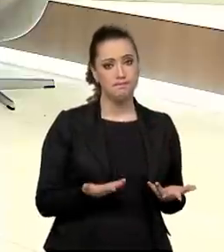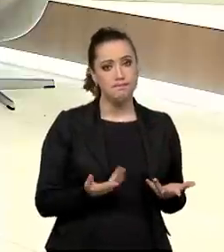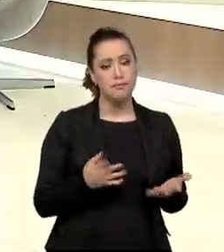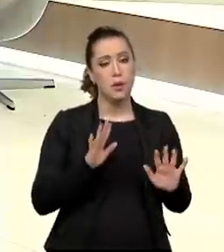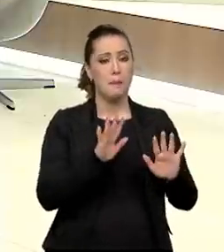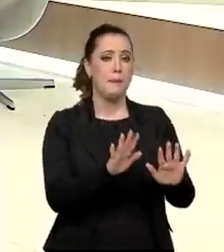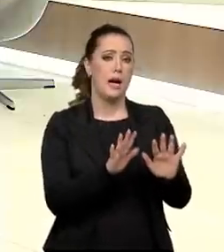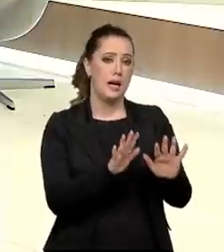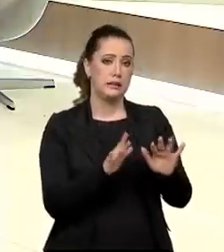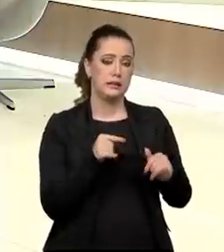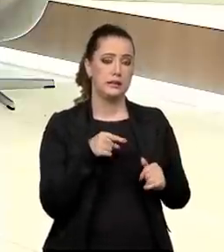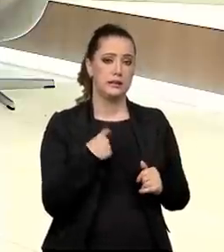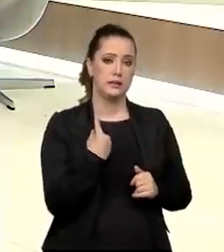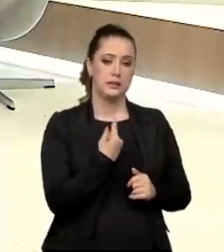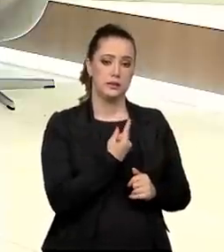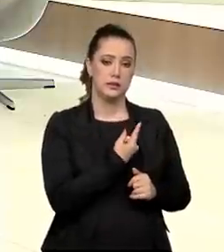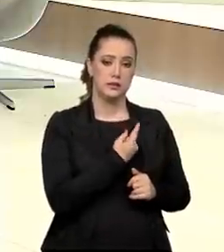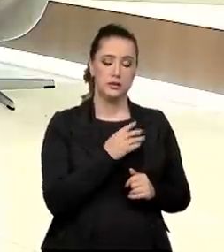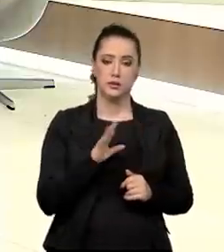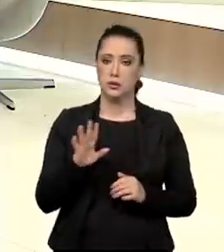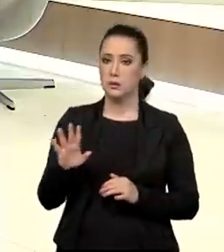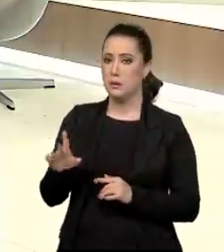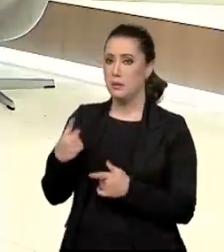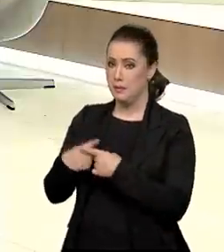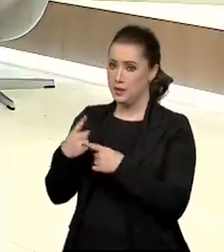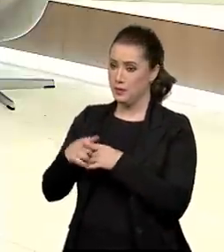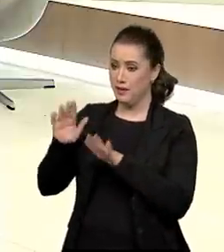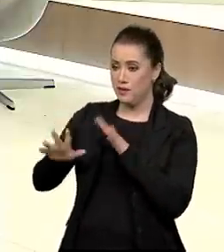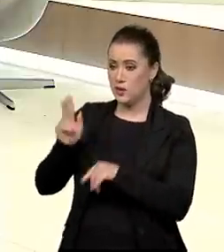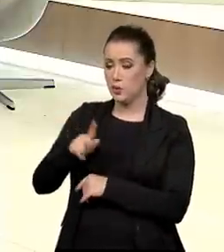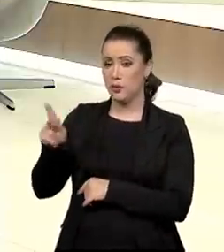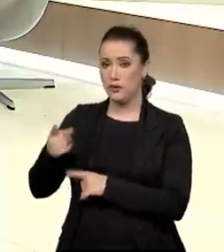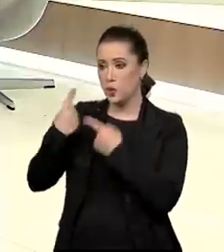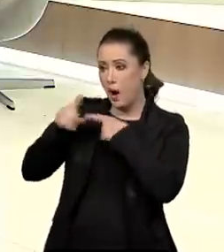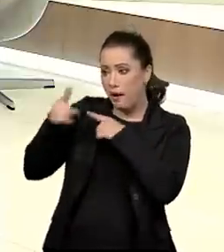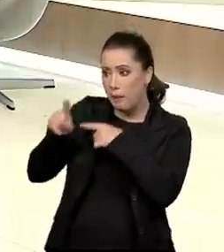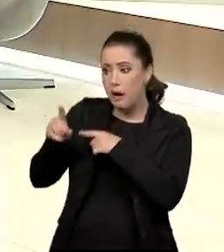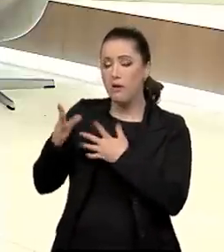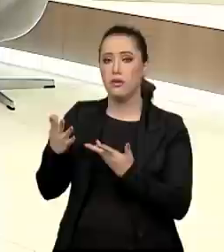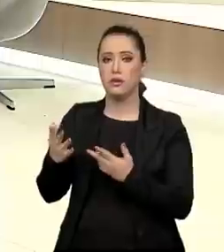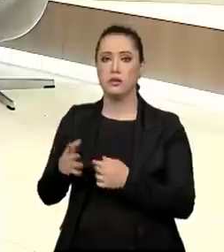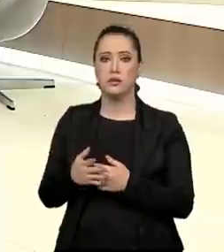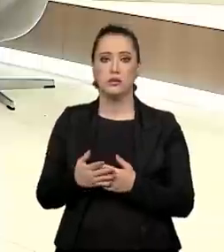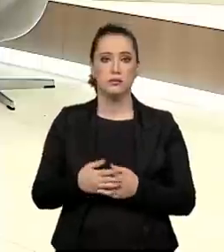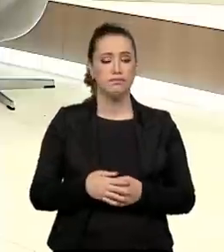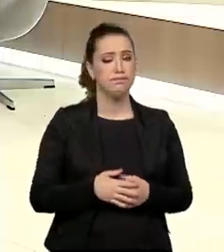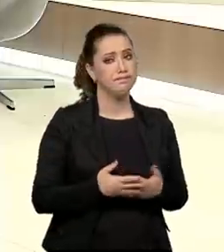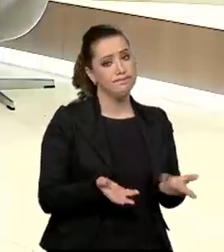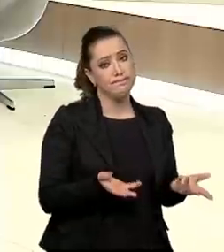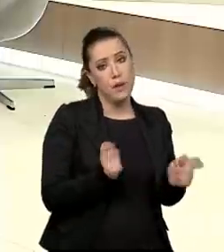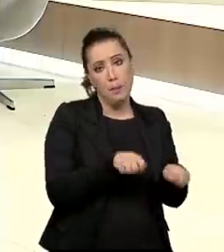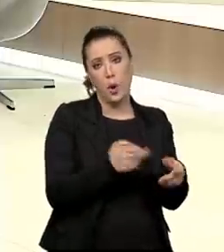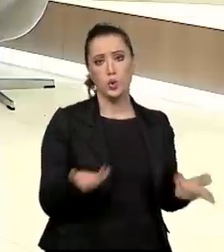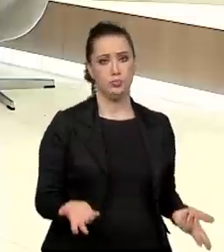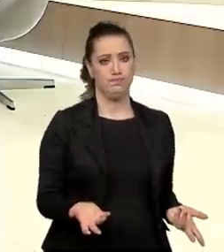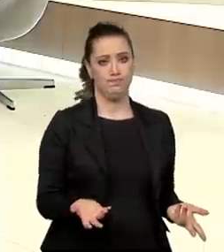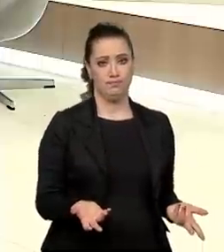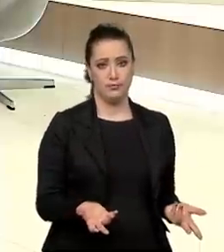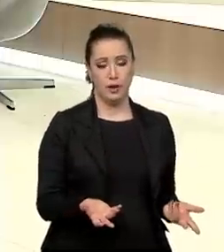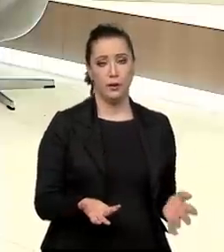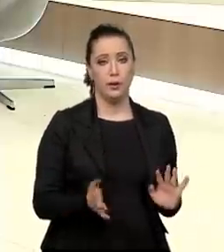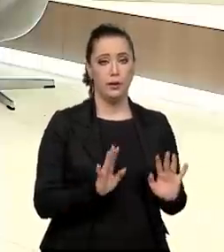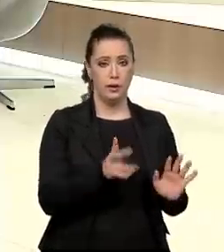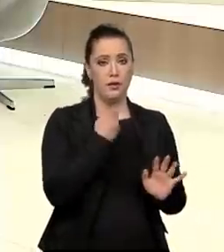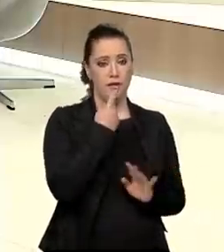Logicamente que o DISC-100... porque o professor, muitas vezes, fazia essa denúncia? Pode ser, né? Aquilo que